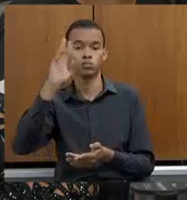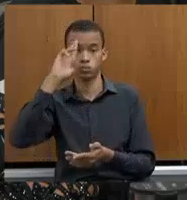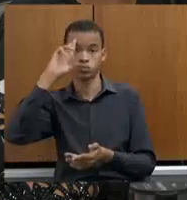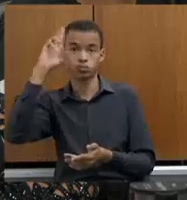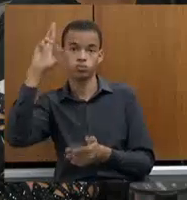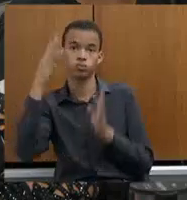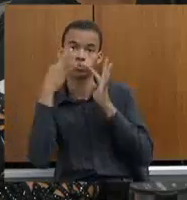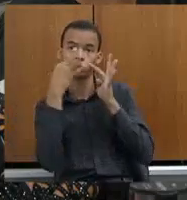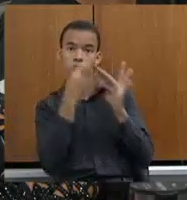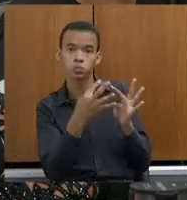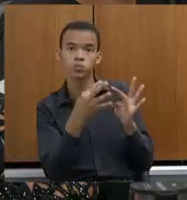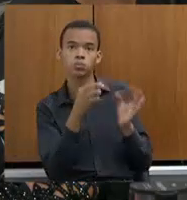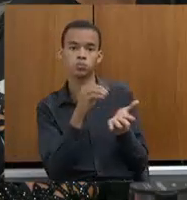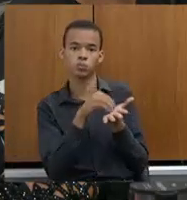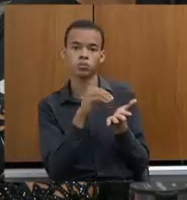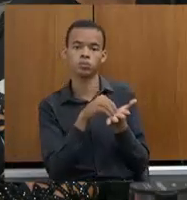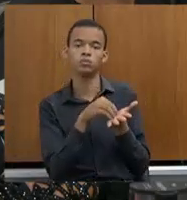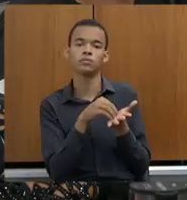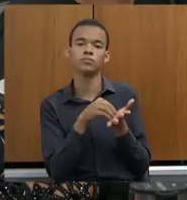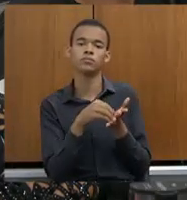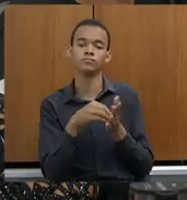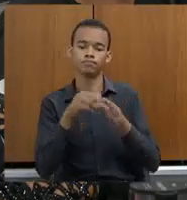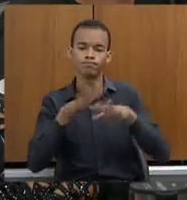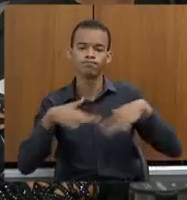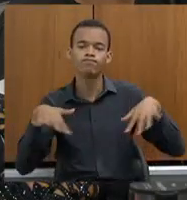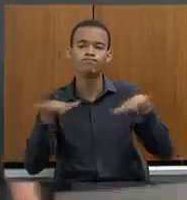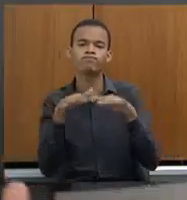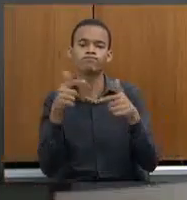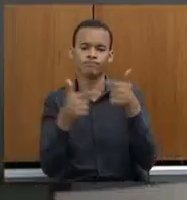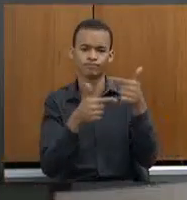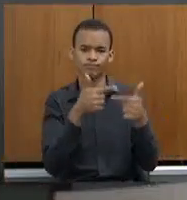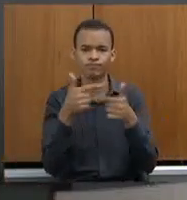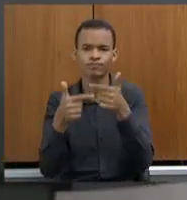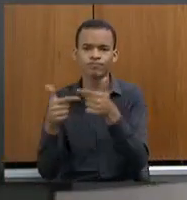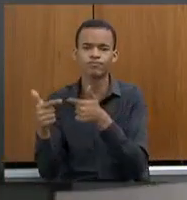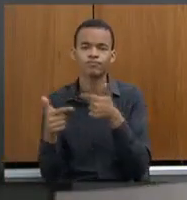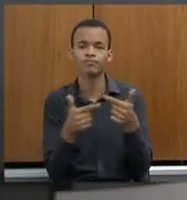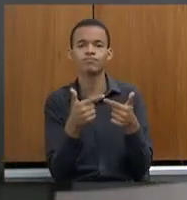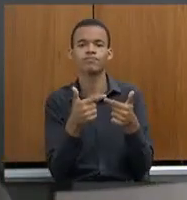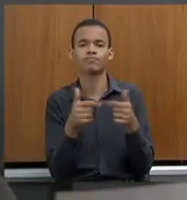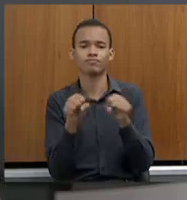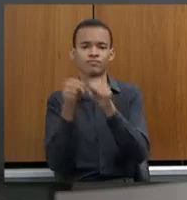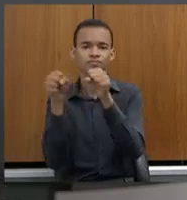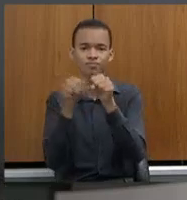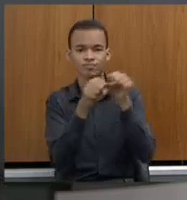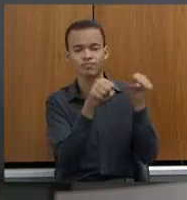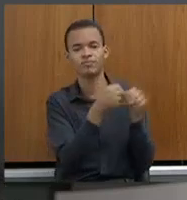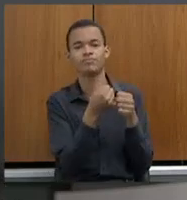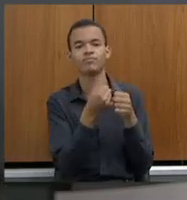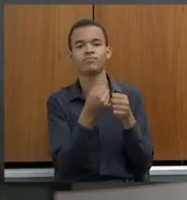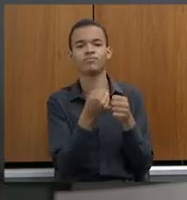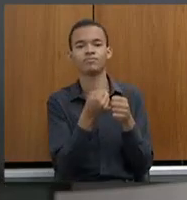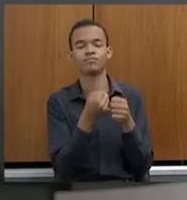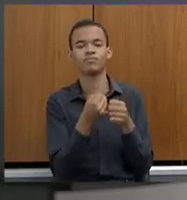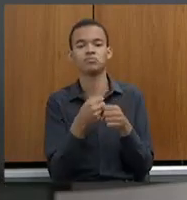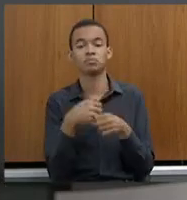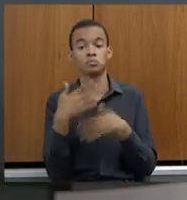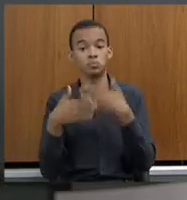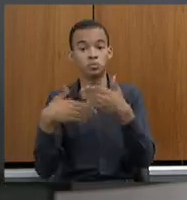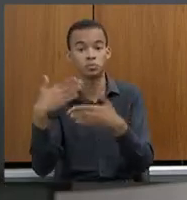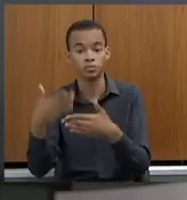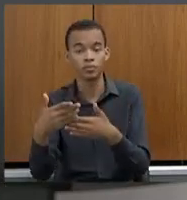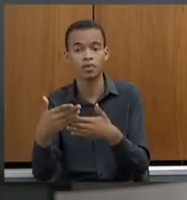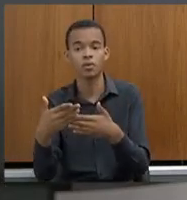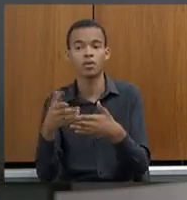vazão a essas promoções, com o ambiente de trabalho, com as condições de trabalho, isso reflete decisivamente na capacidade